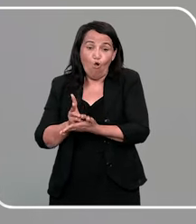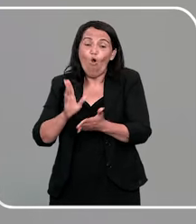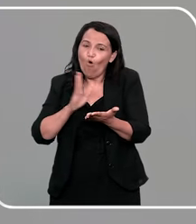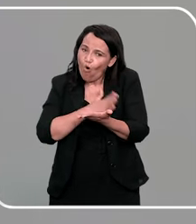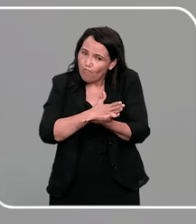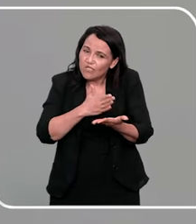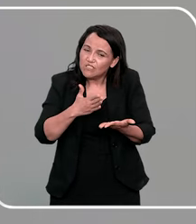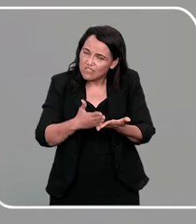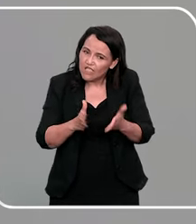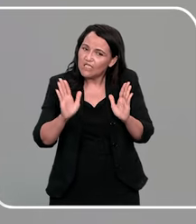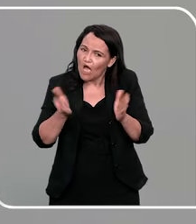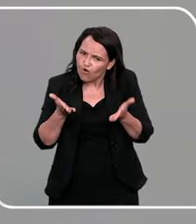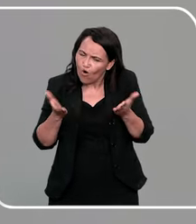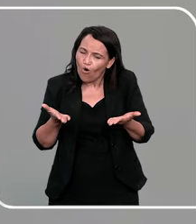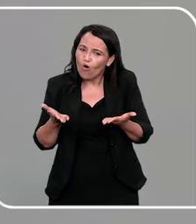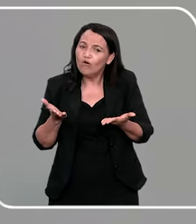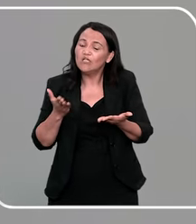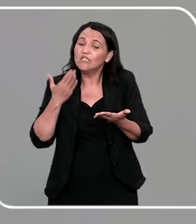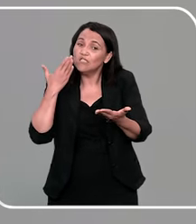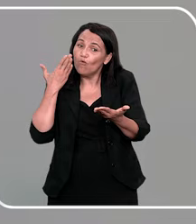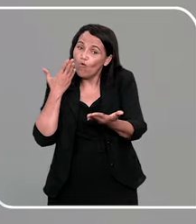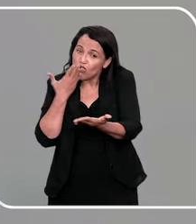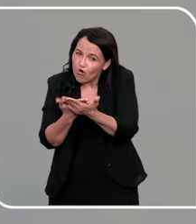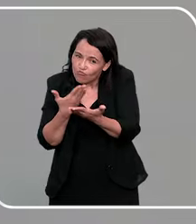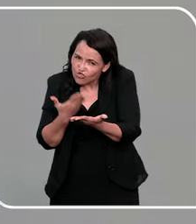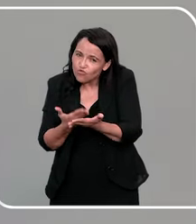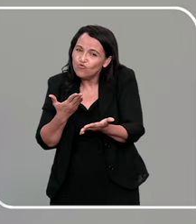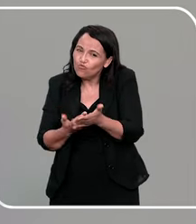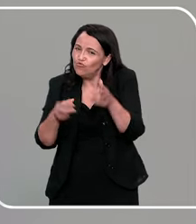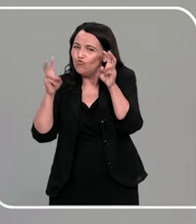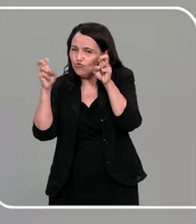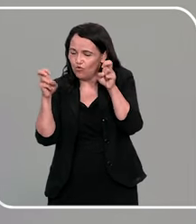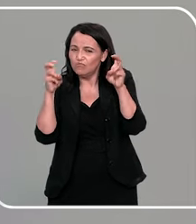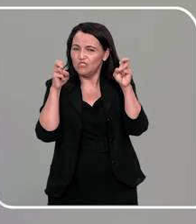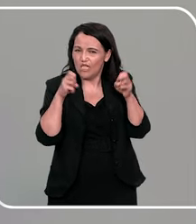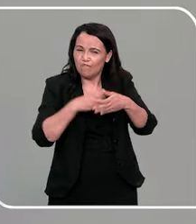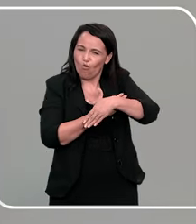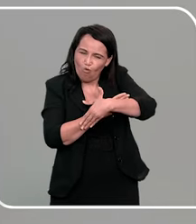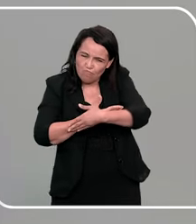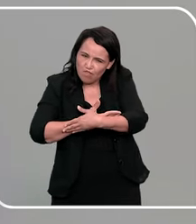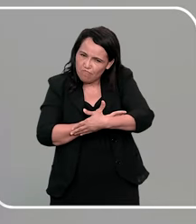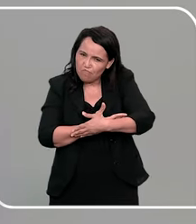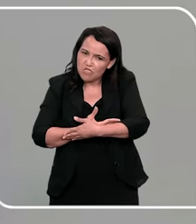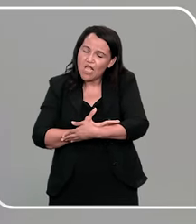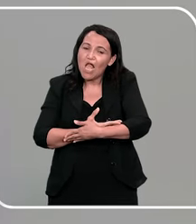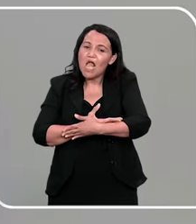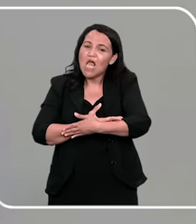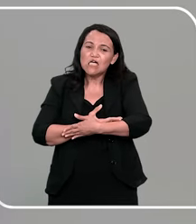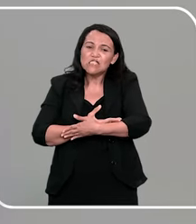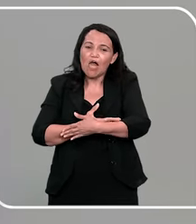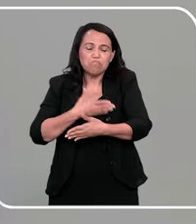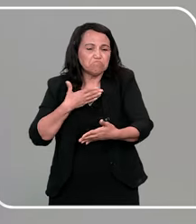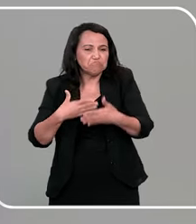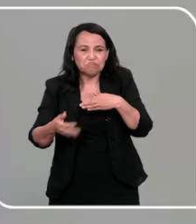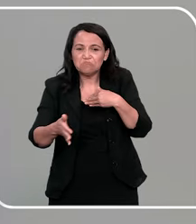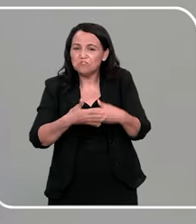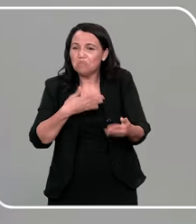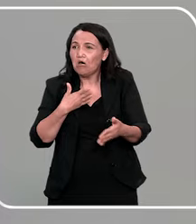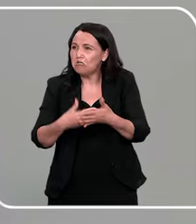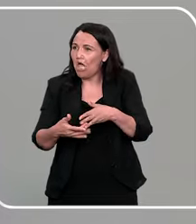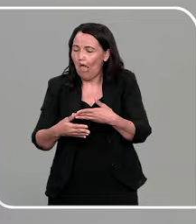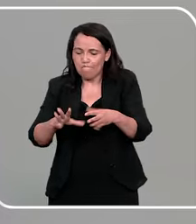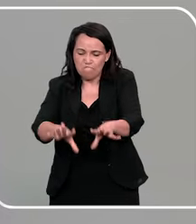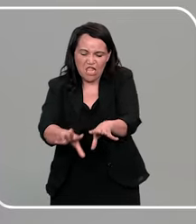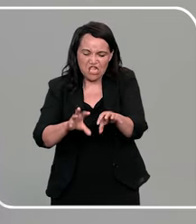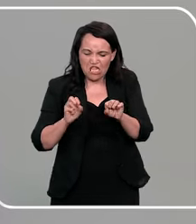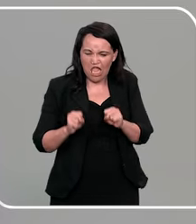que eu comecei a estudar sobre esse assunto. Então, com bebês, especificamente, a gente tende a mexer de